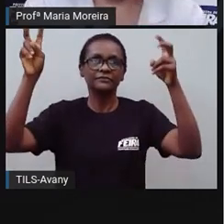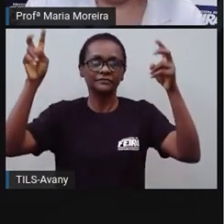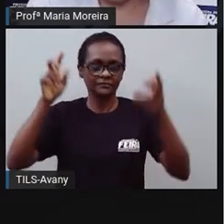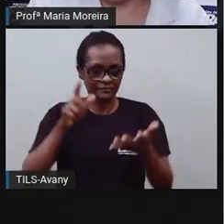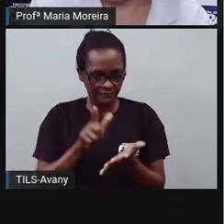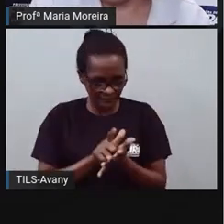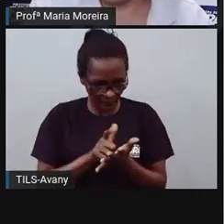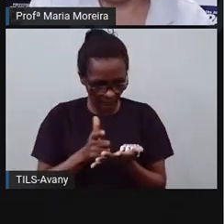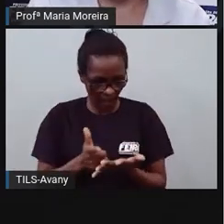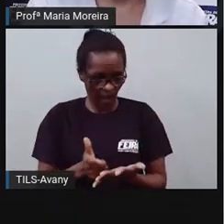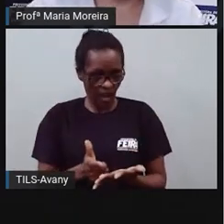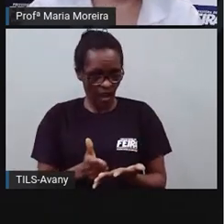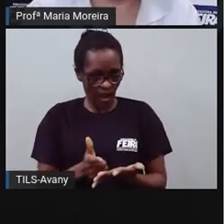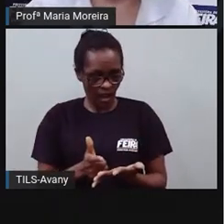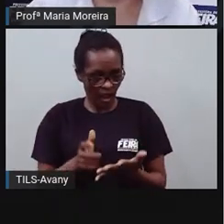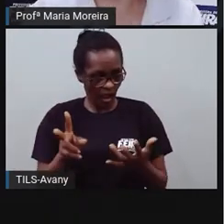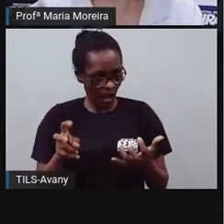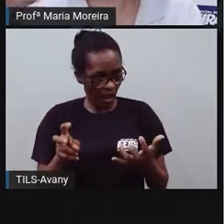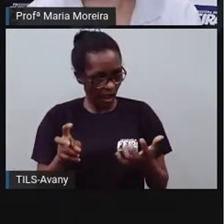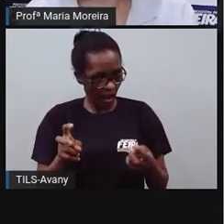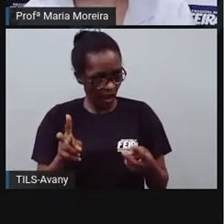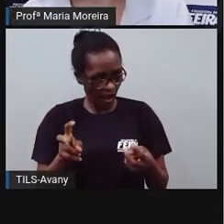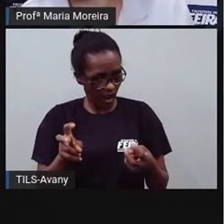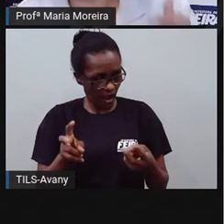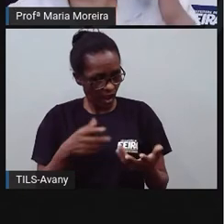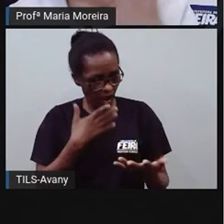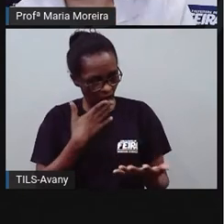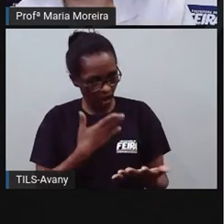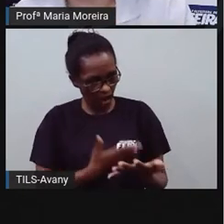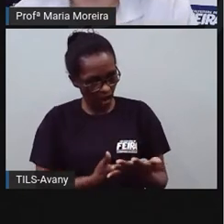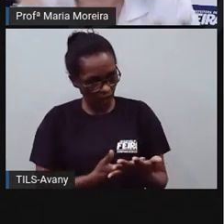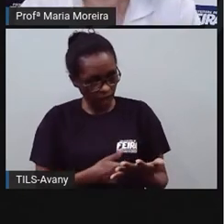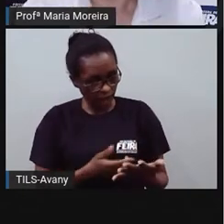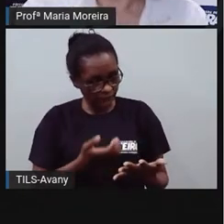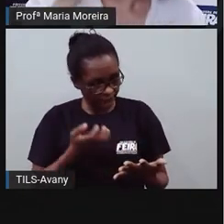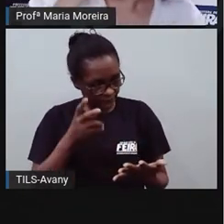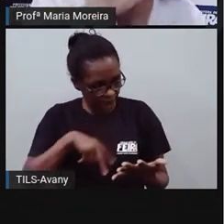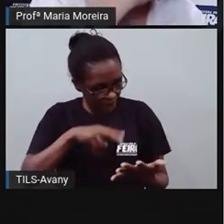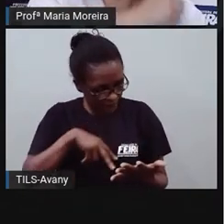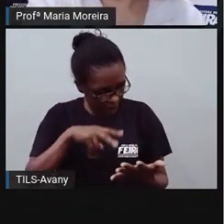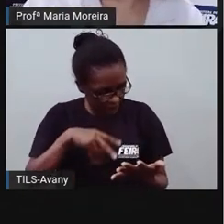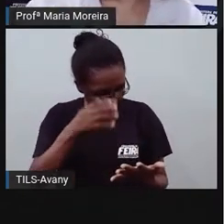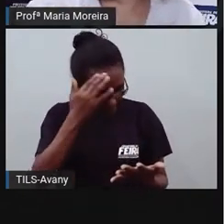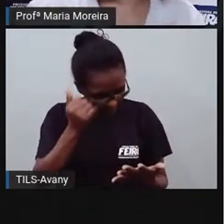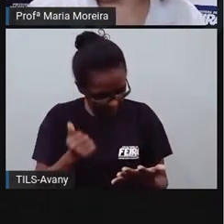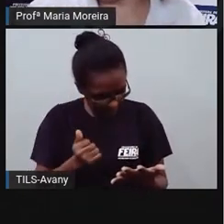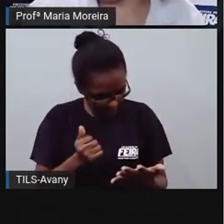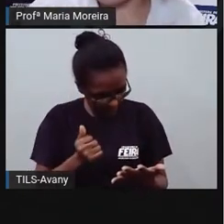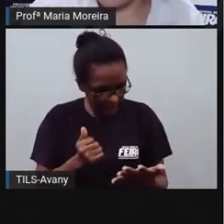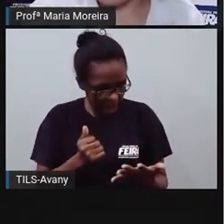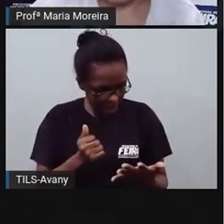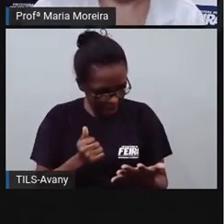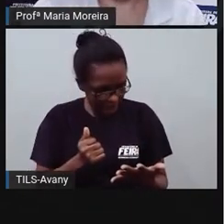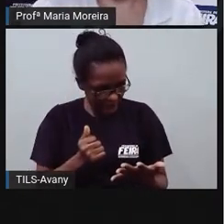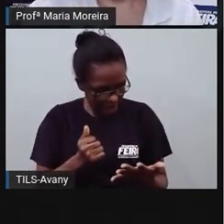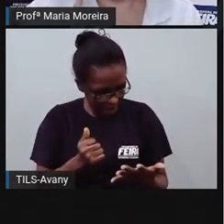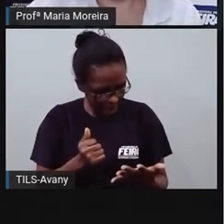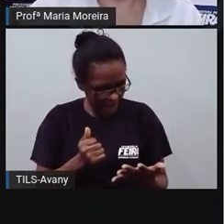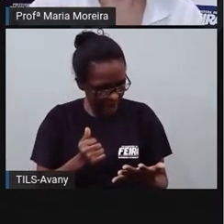falando de uma coisa que não me interessa, não quero ler essa não. E daqui a pouco está falando de uma ah, não sei o que dos professores. Me interessa e eu vou ler.